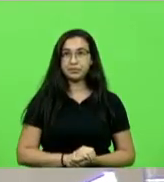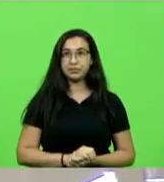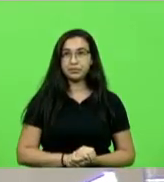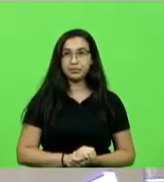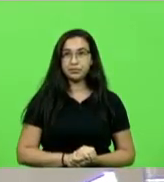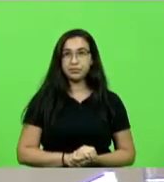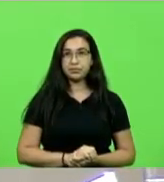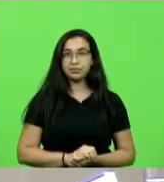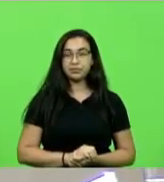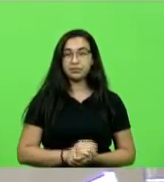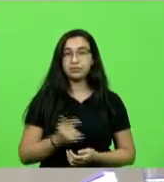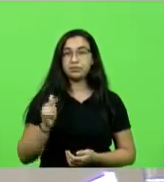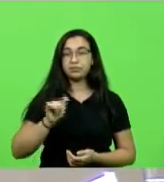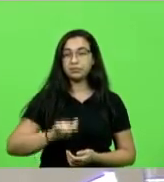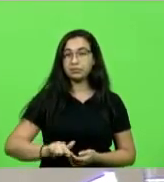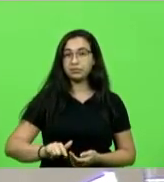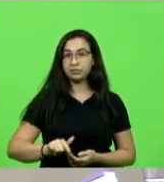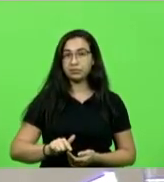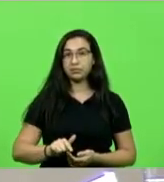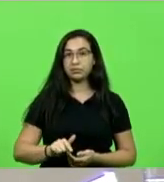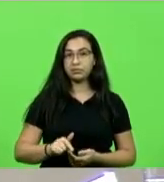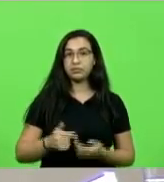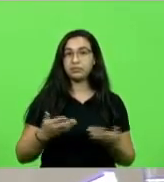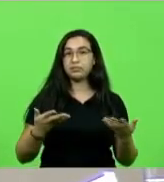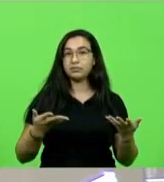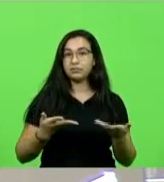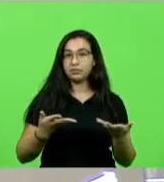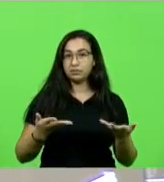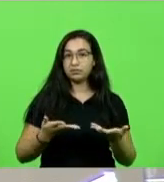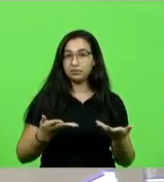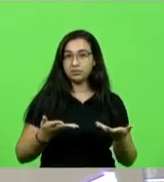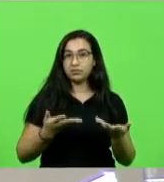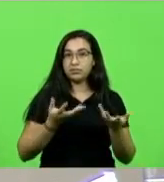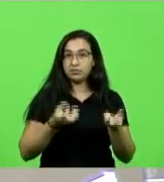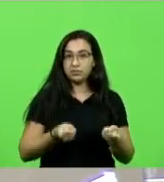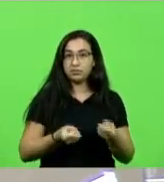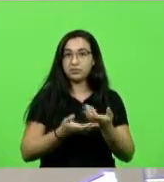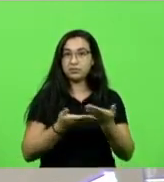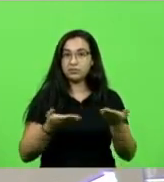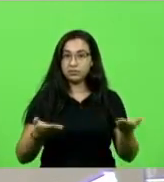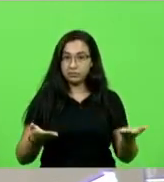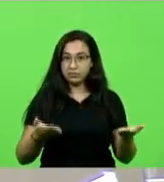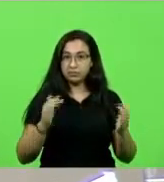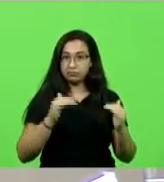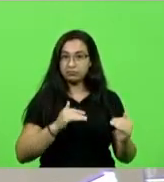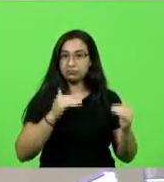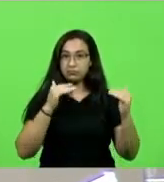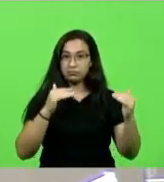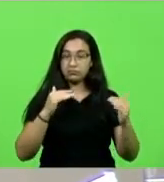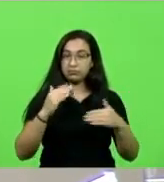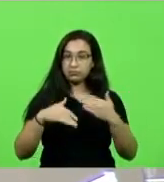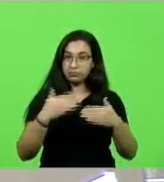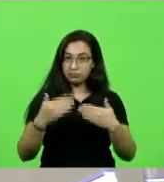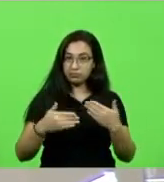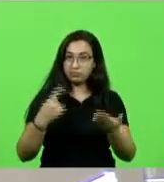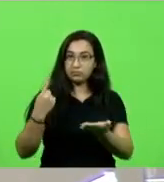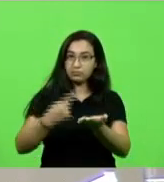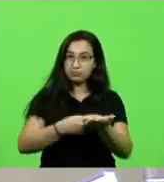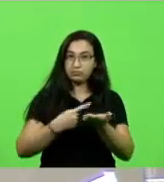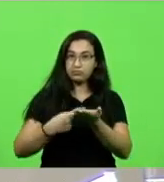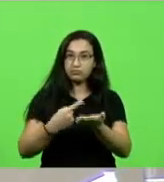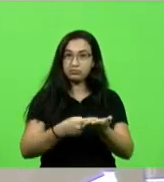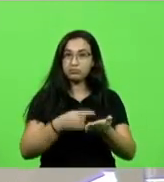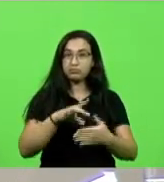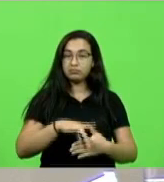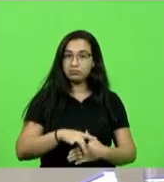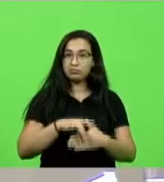Ressalto que está sendo colocada a deliberação de vossas excelências após acordo de líderes, juntamente com